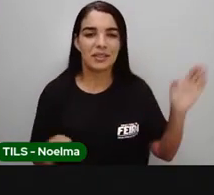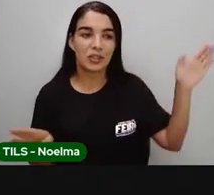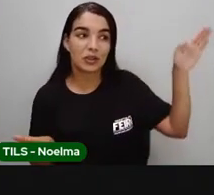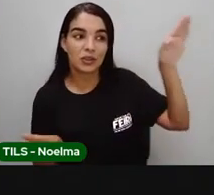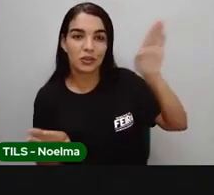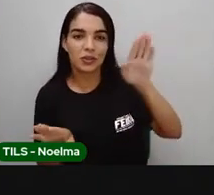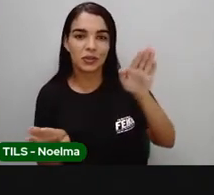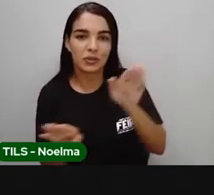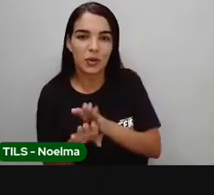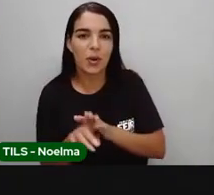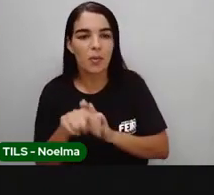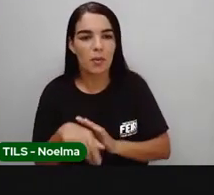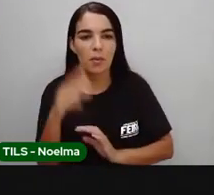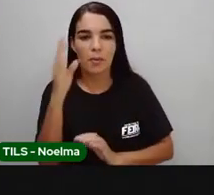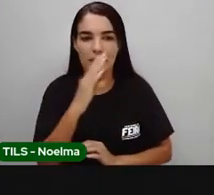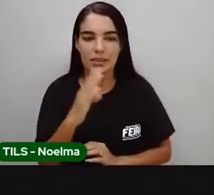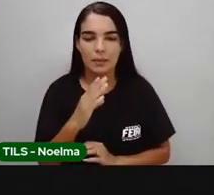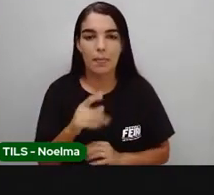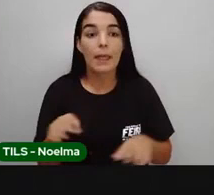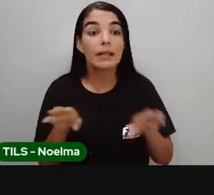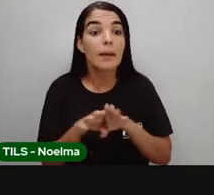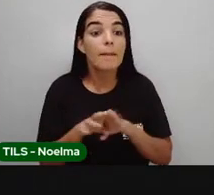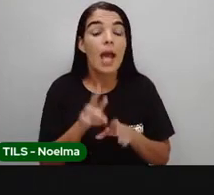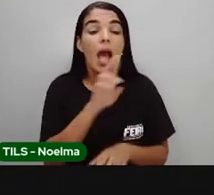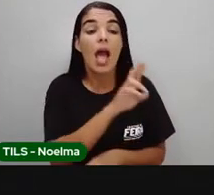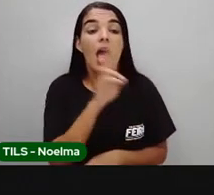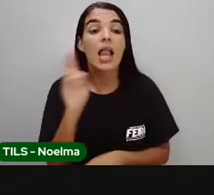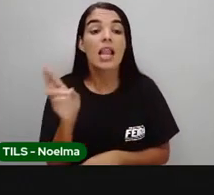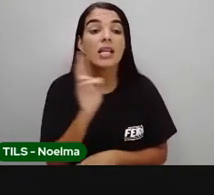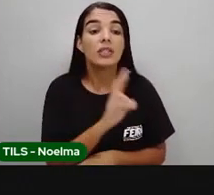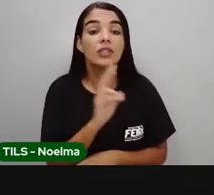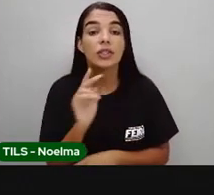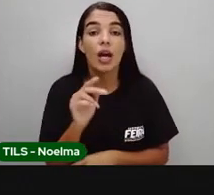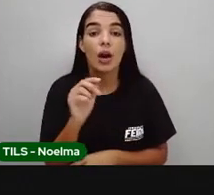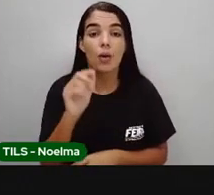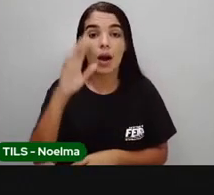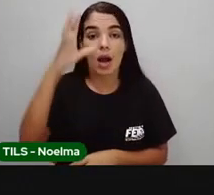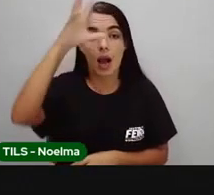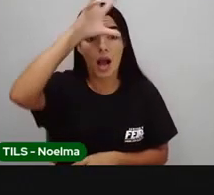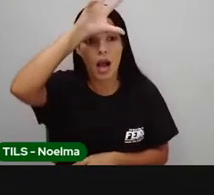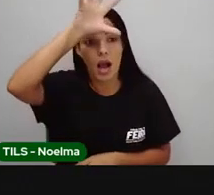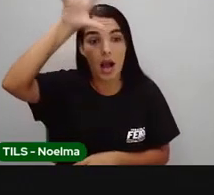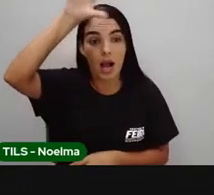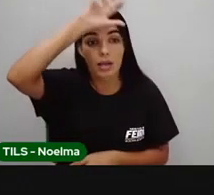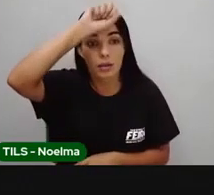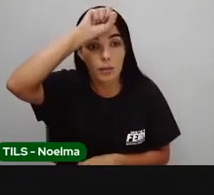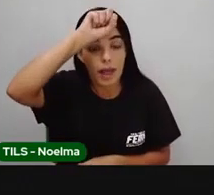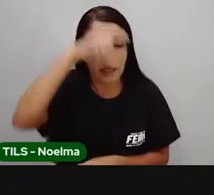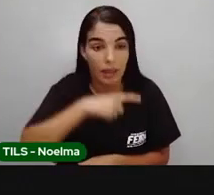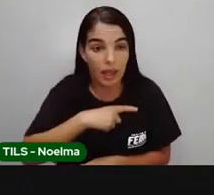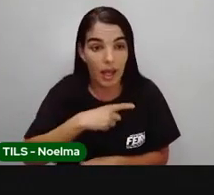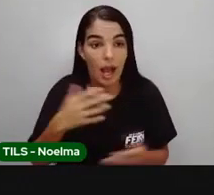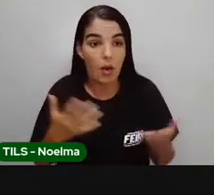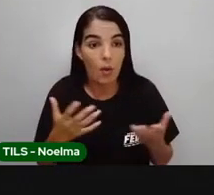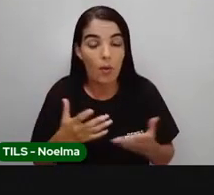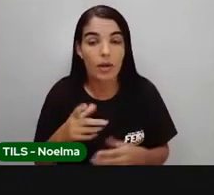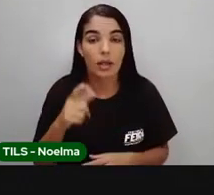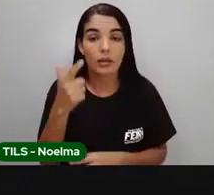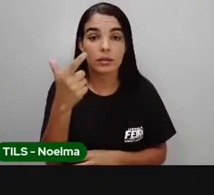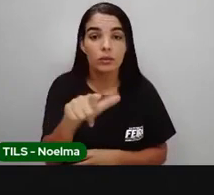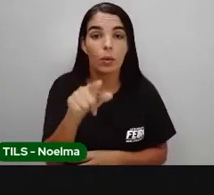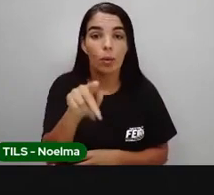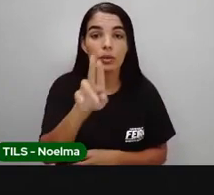a Umbanda também, que é uma religião africana, dizemos assim. Qual a diferença do Candomblé para a